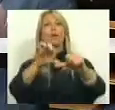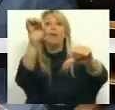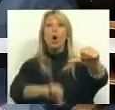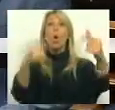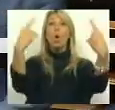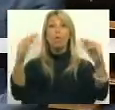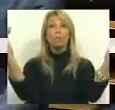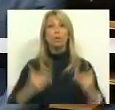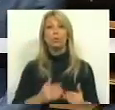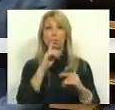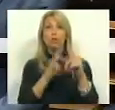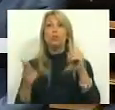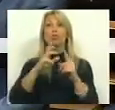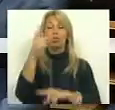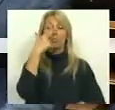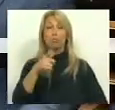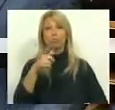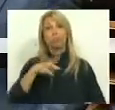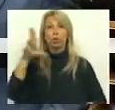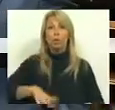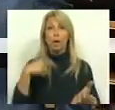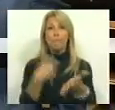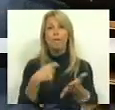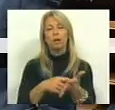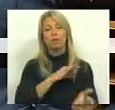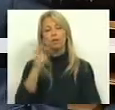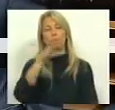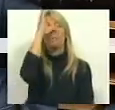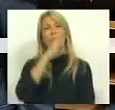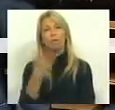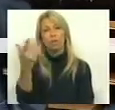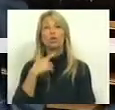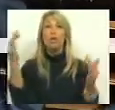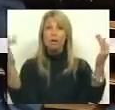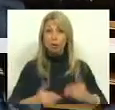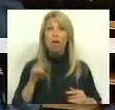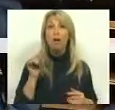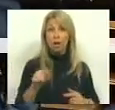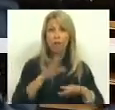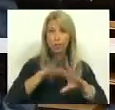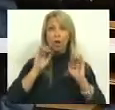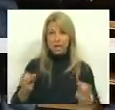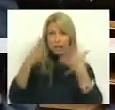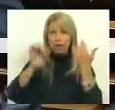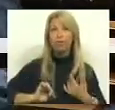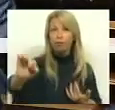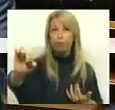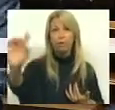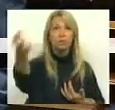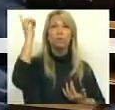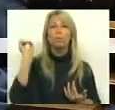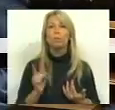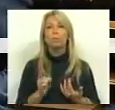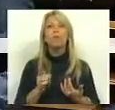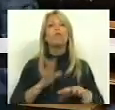dos juros que Portugal paga, Sr. Primeiro-Ministro, essa redução não se deveu a nenhuma iniciativa sua. Sabe o